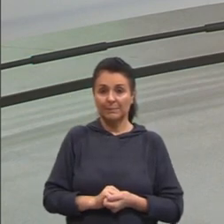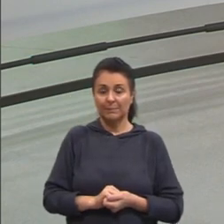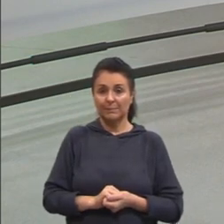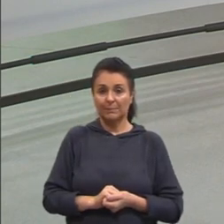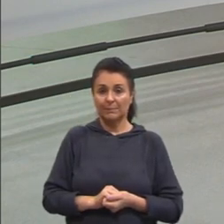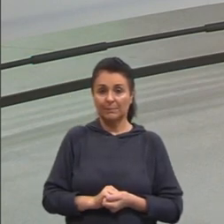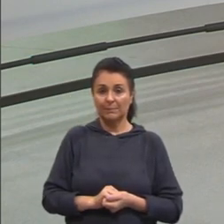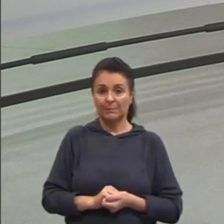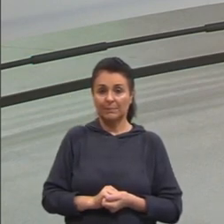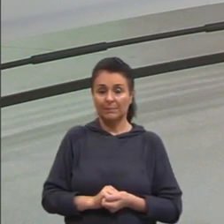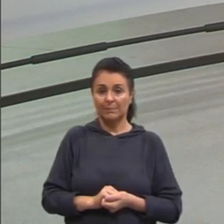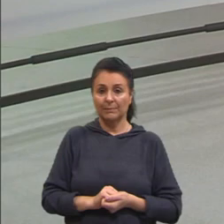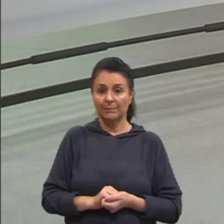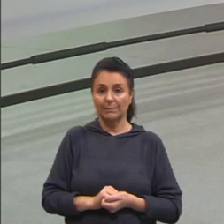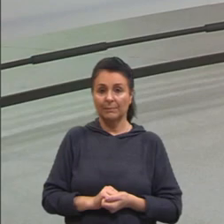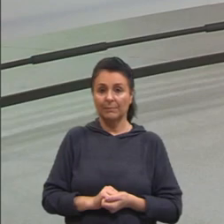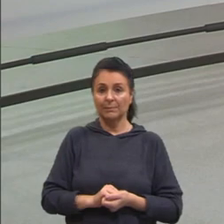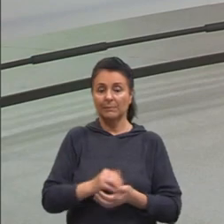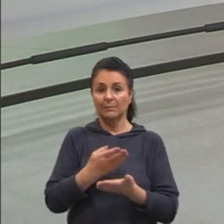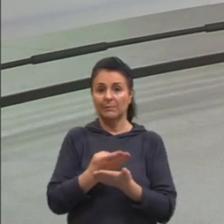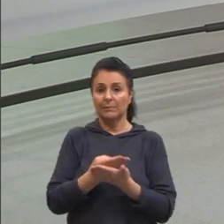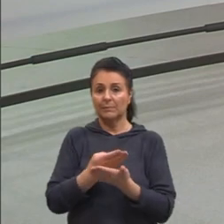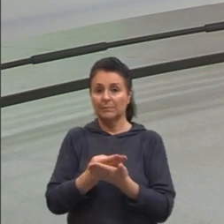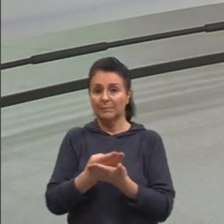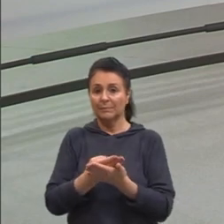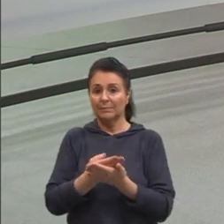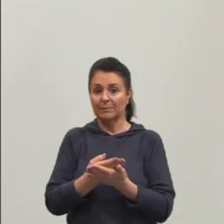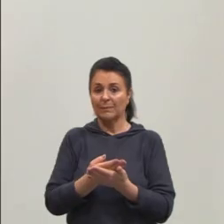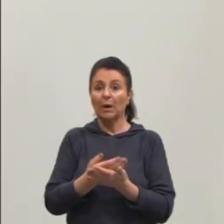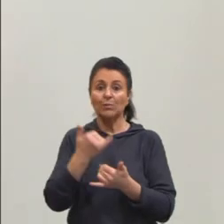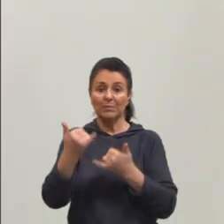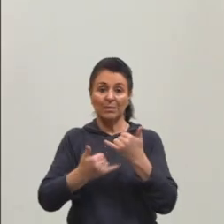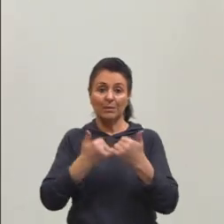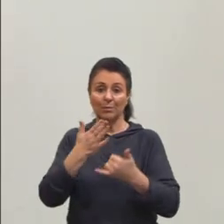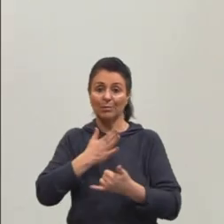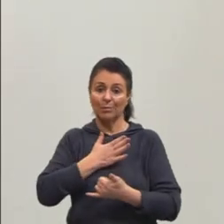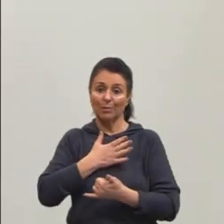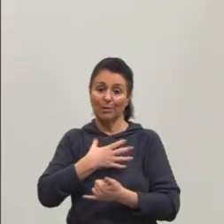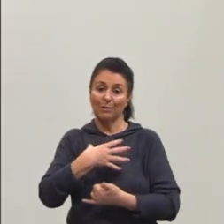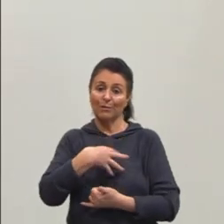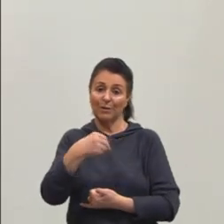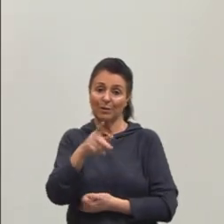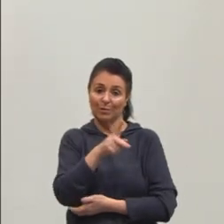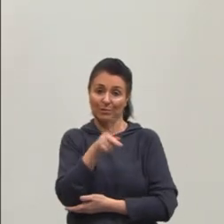emprestado nas aulas os brinquedos da minha filha. Pois ela me perdoa.